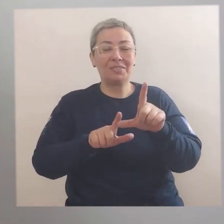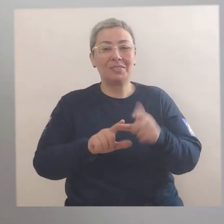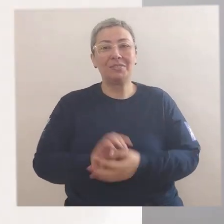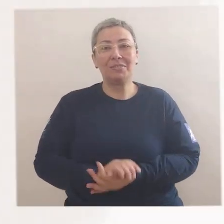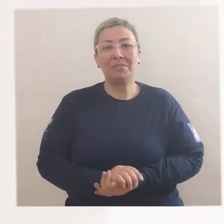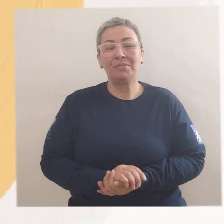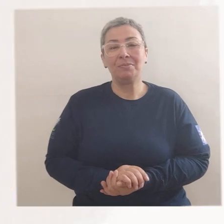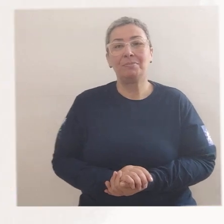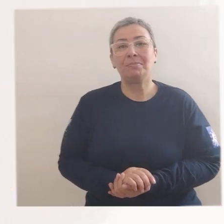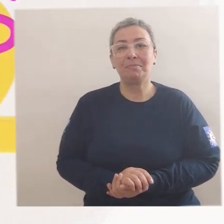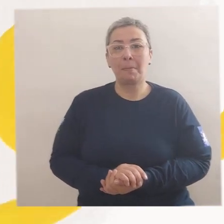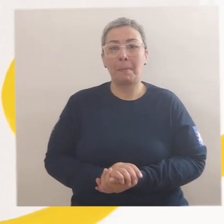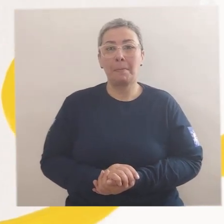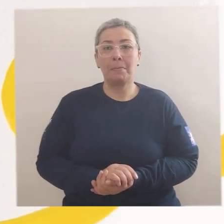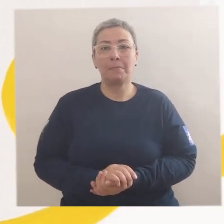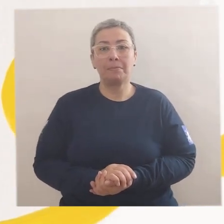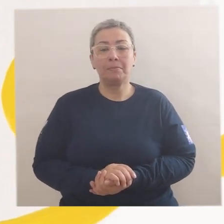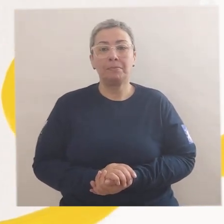Letras.